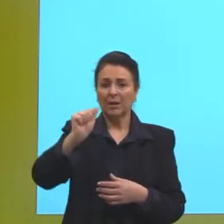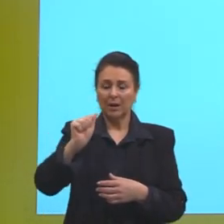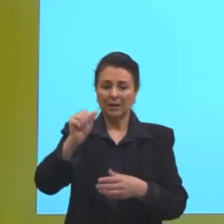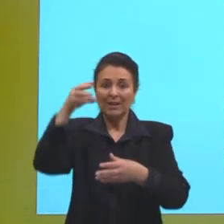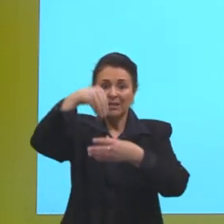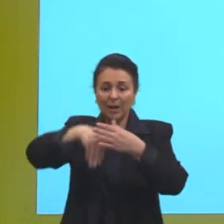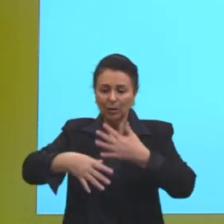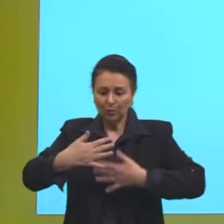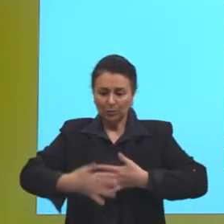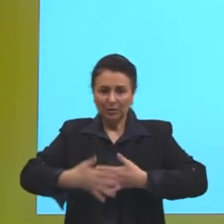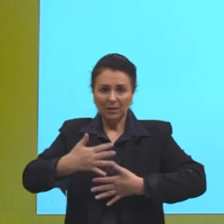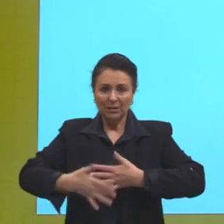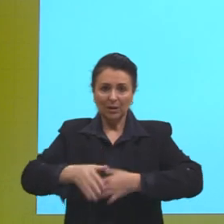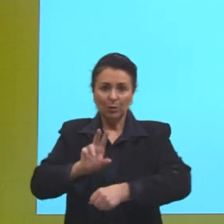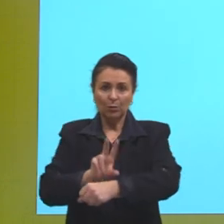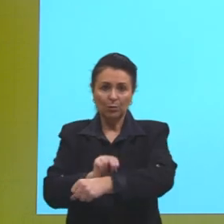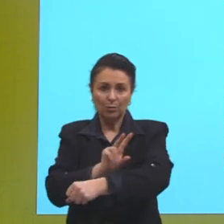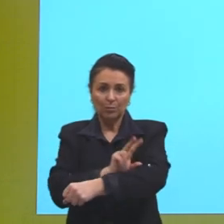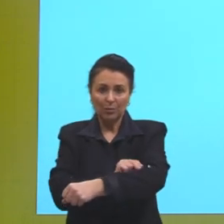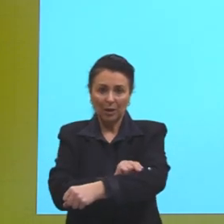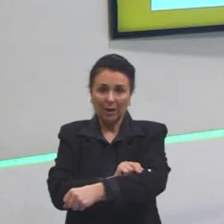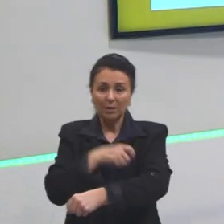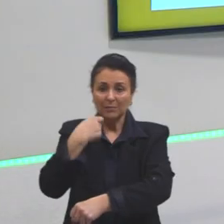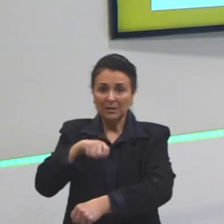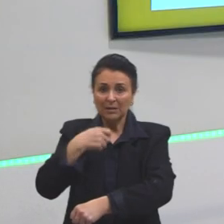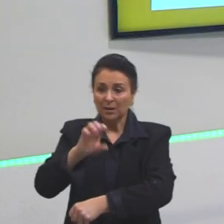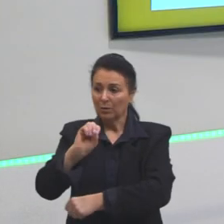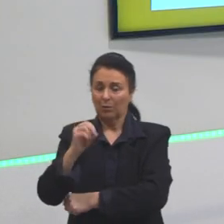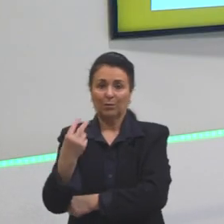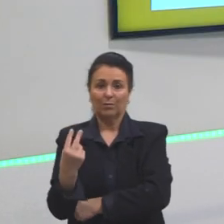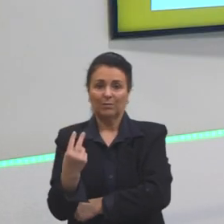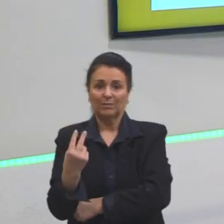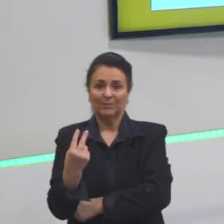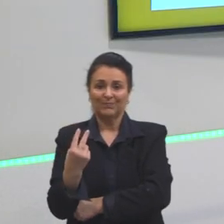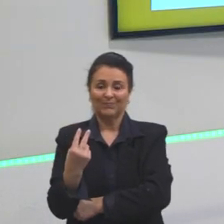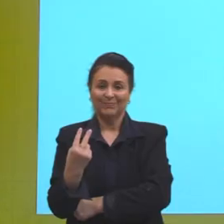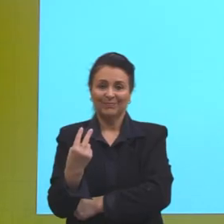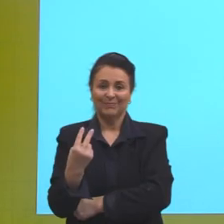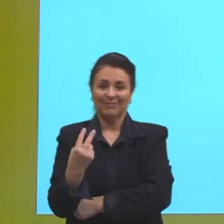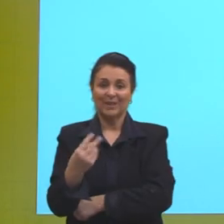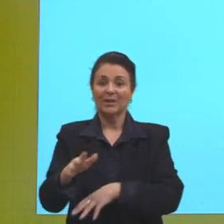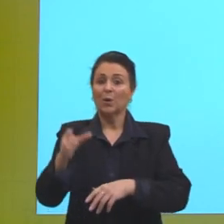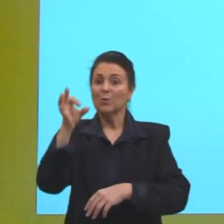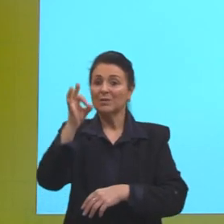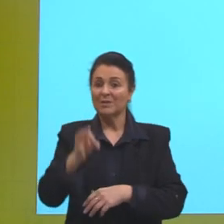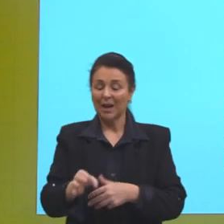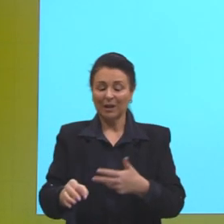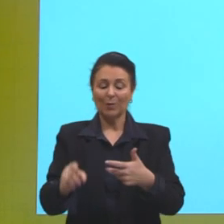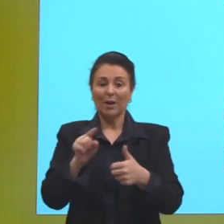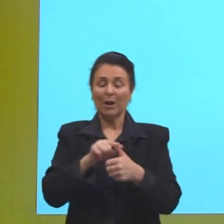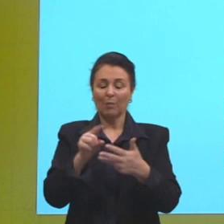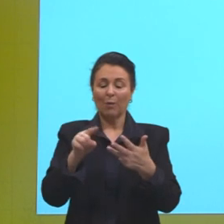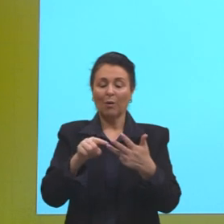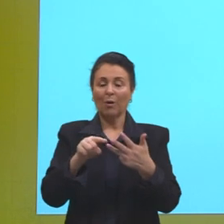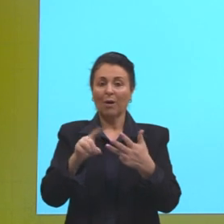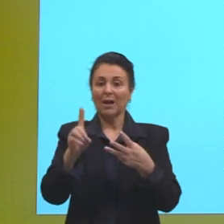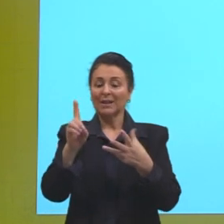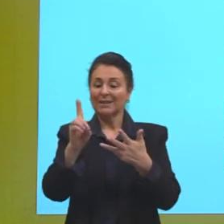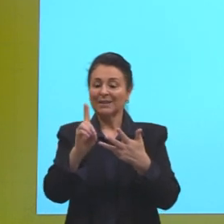captando o oxigênio. Então, é essa a questão. Acerta. Vamos ver aí.